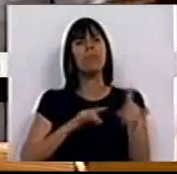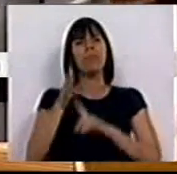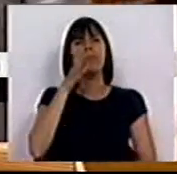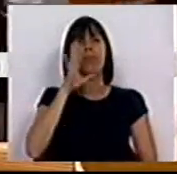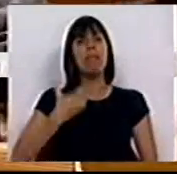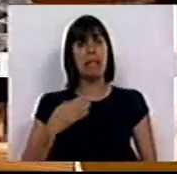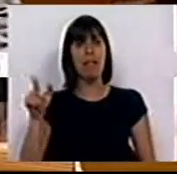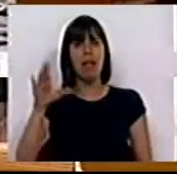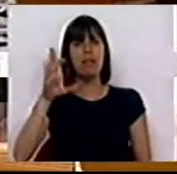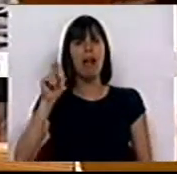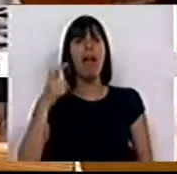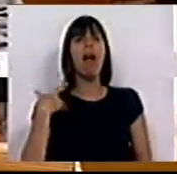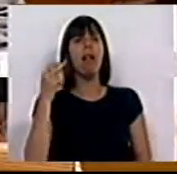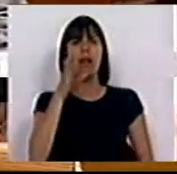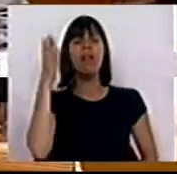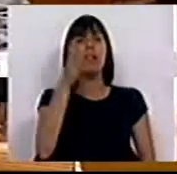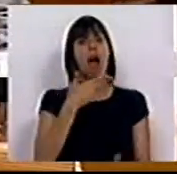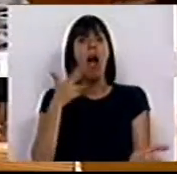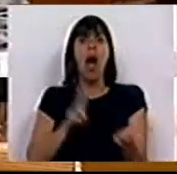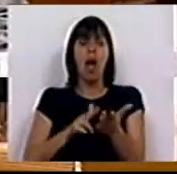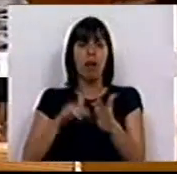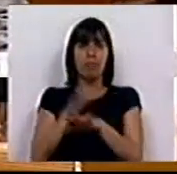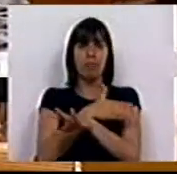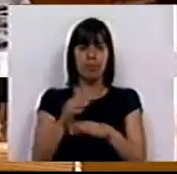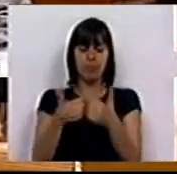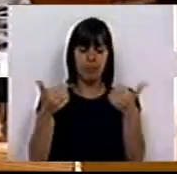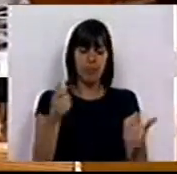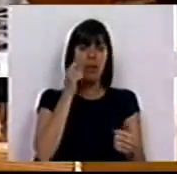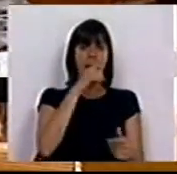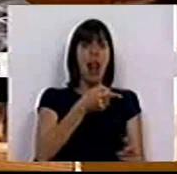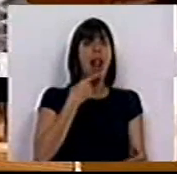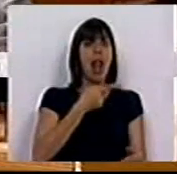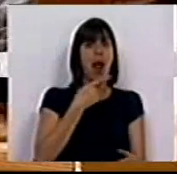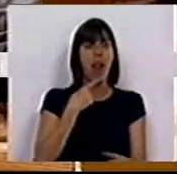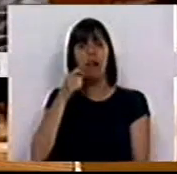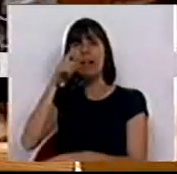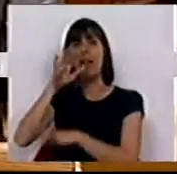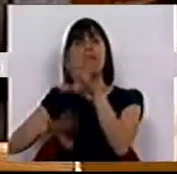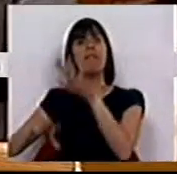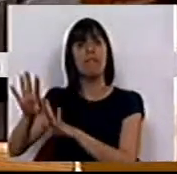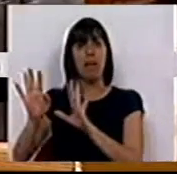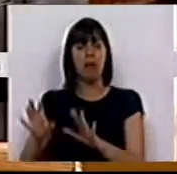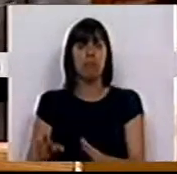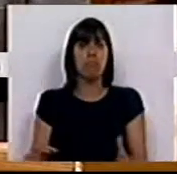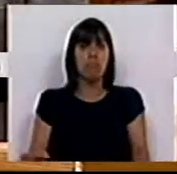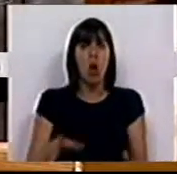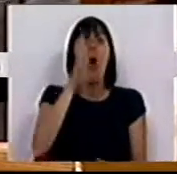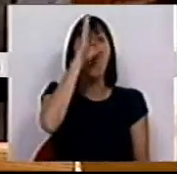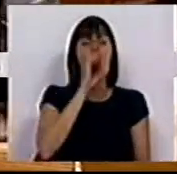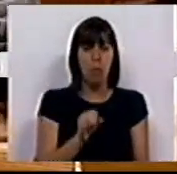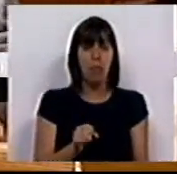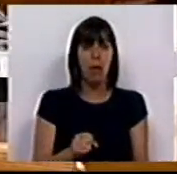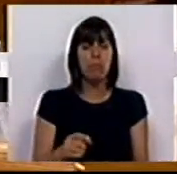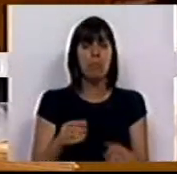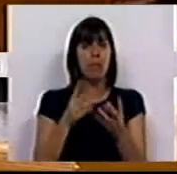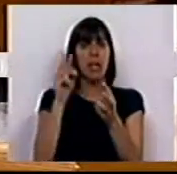Deputado Hélder Amaral dizia há pouco que a realidade se divide entre aqueles que falam e aqueles que fazem. Ora, o Governo tem